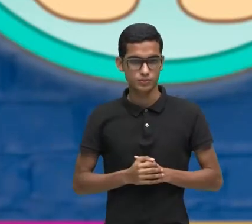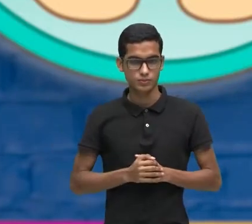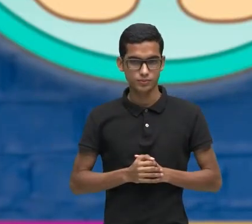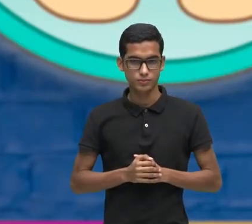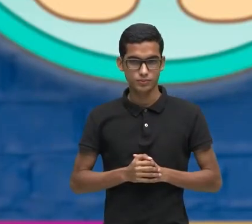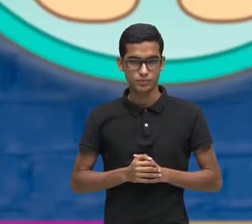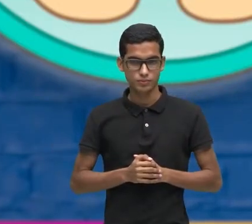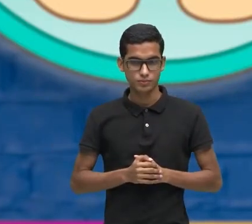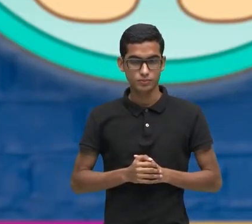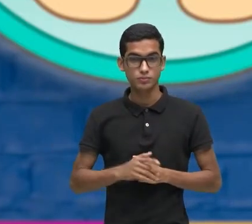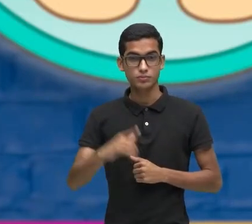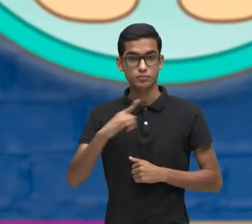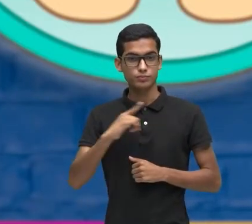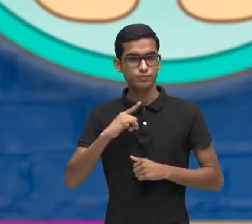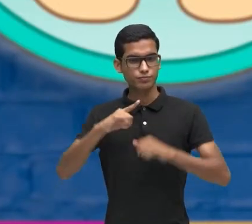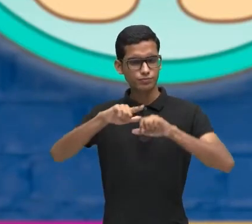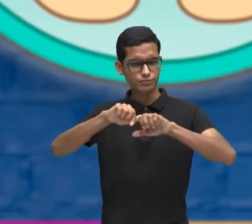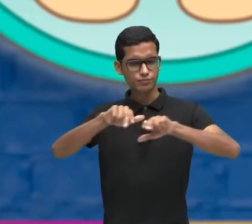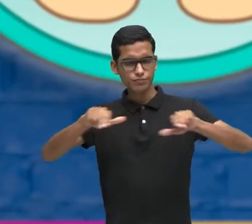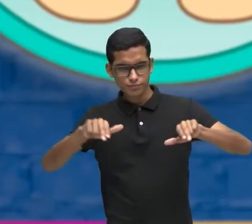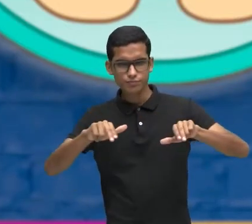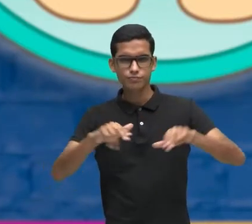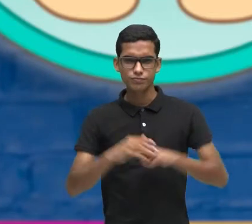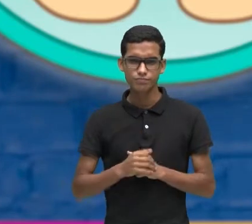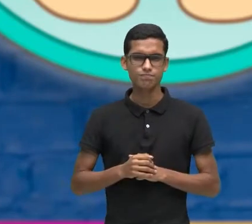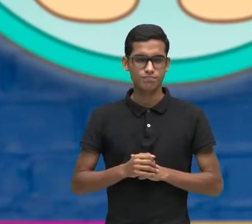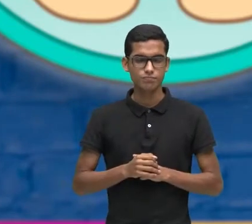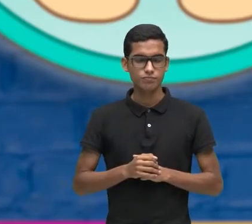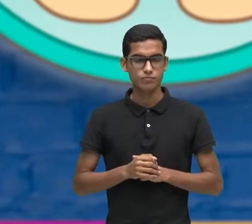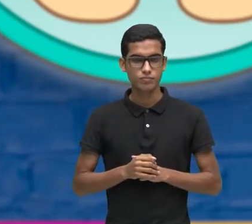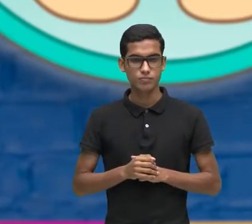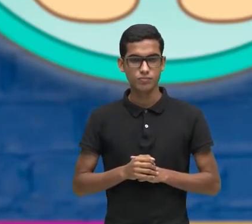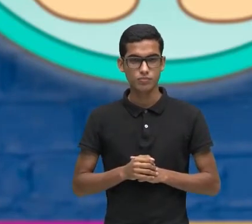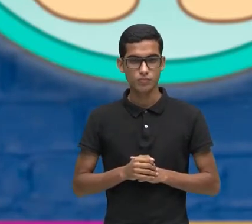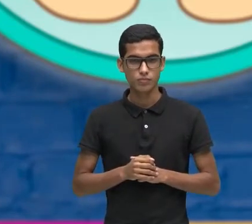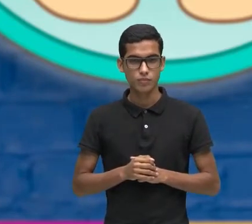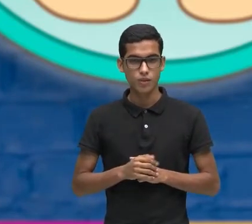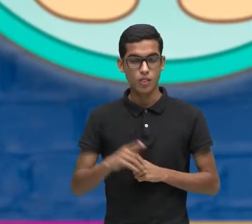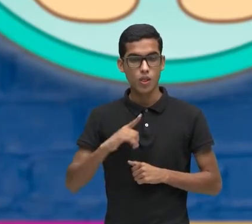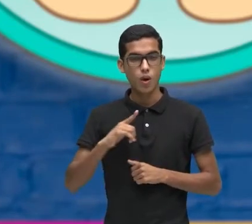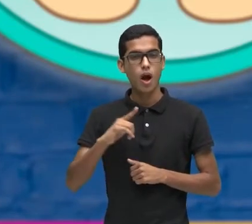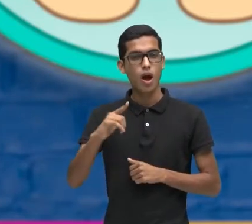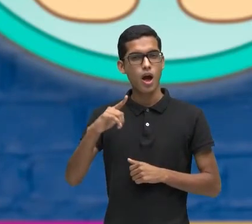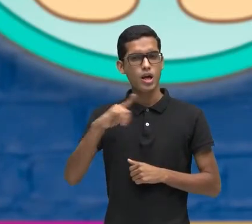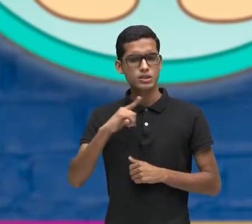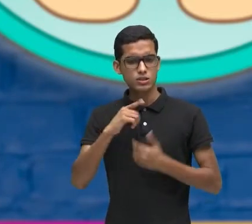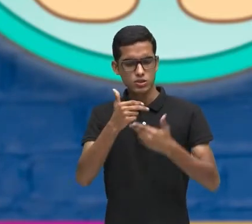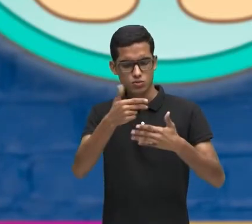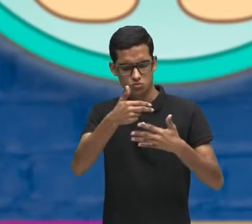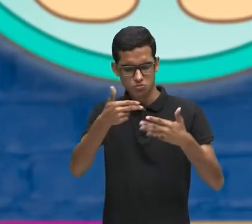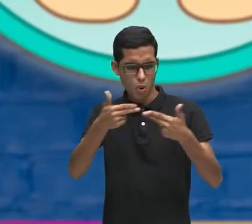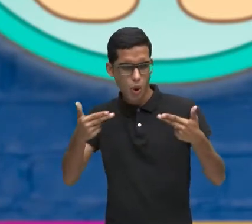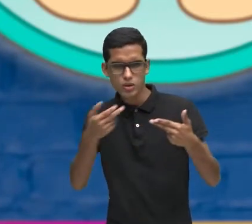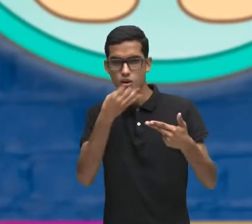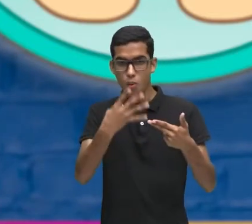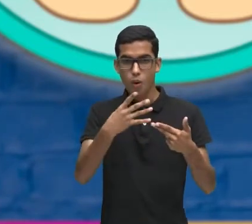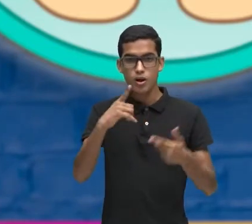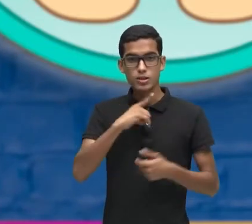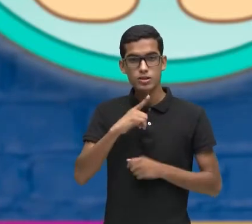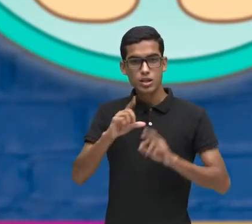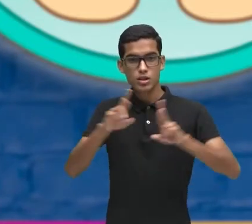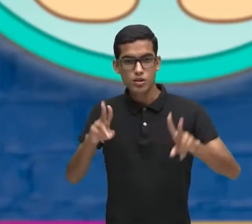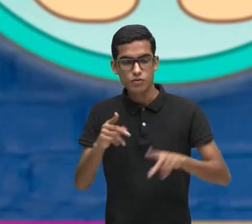Dessas Diferença Experimente Essas Vantagens Que vem Sobre A diferença Entre você E o outro